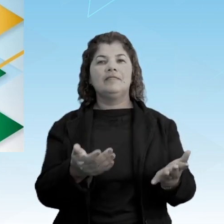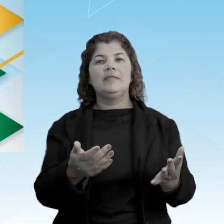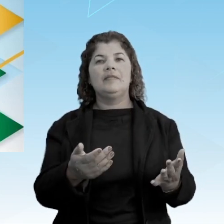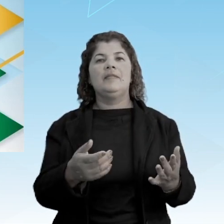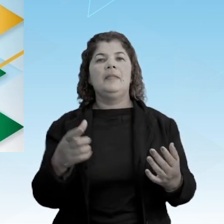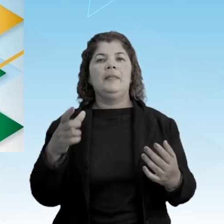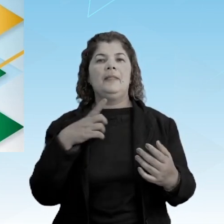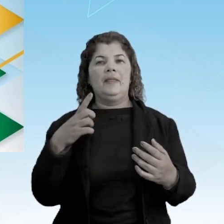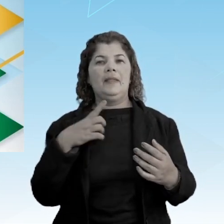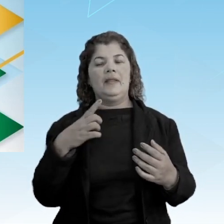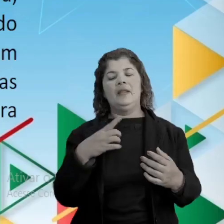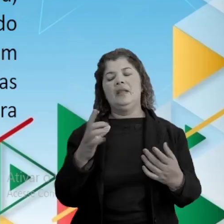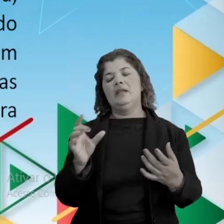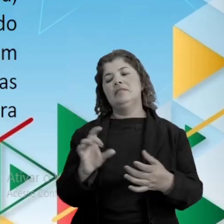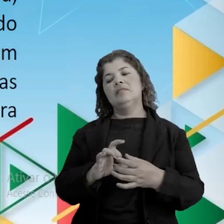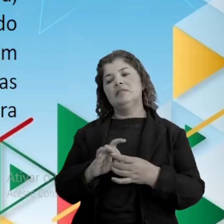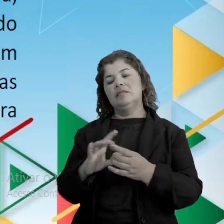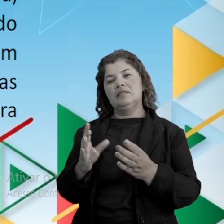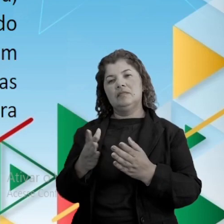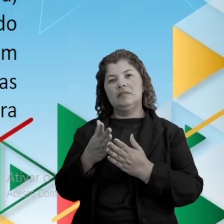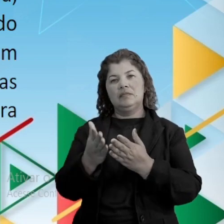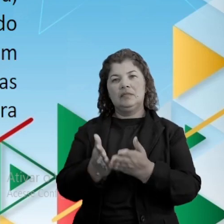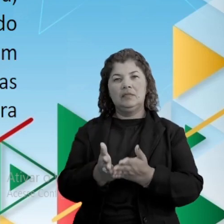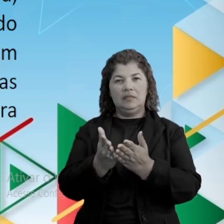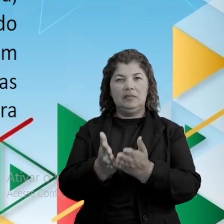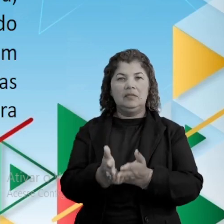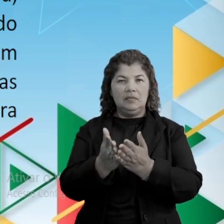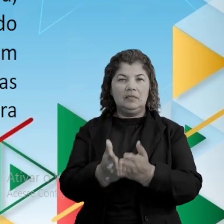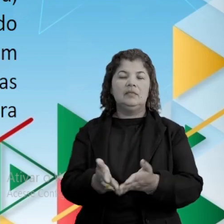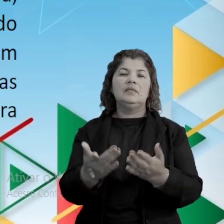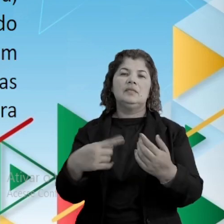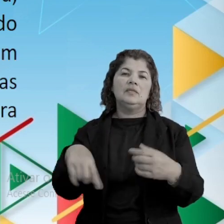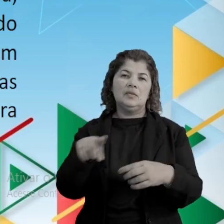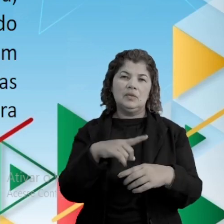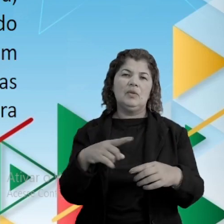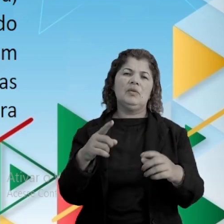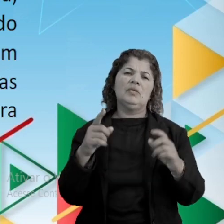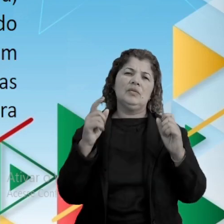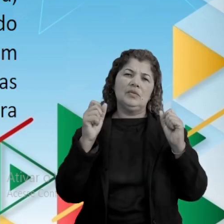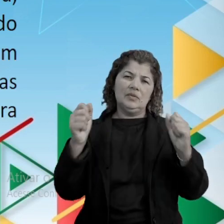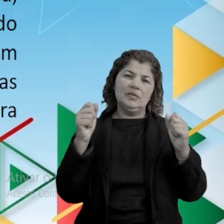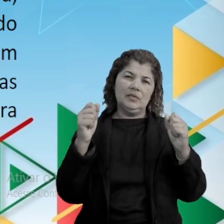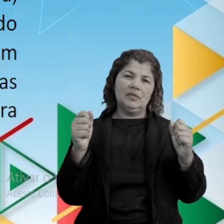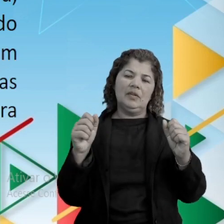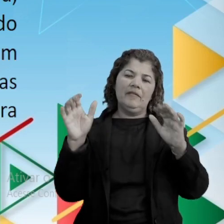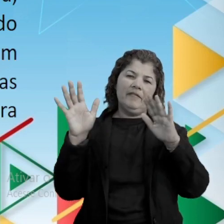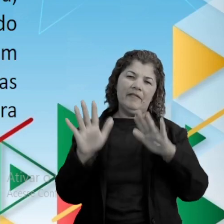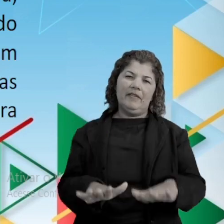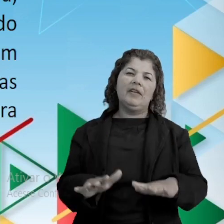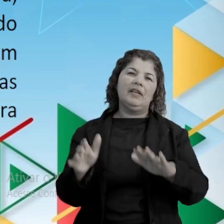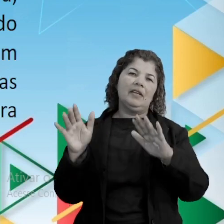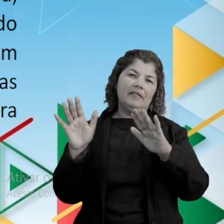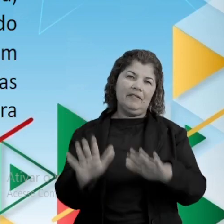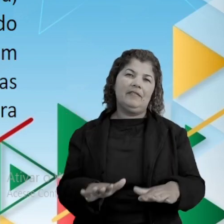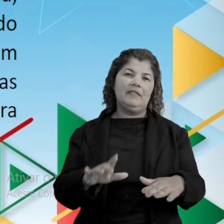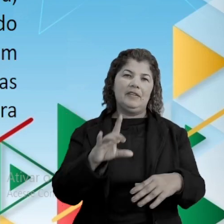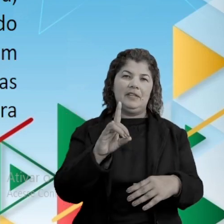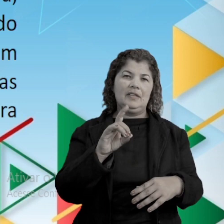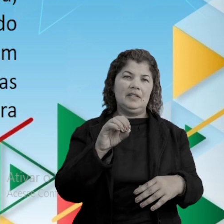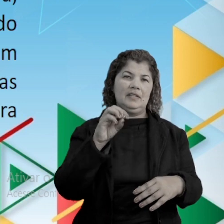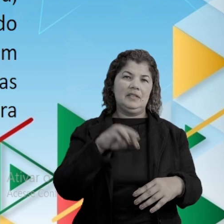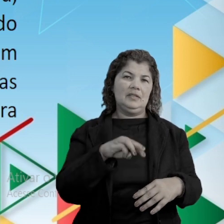Porto, todos aclamam, aclamam, fica, D. João, fica, D. João,